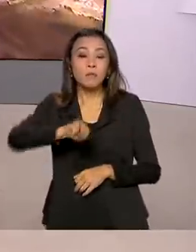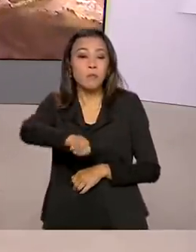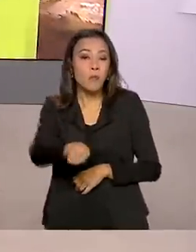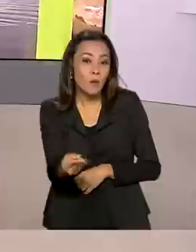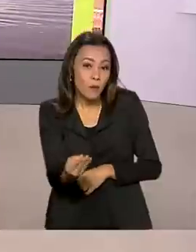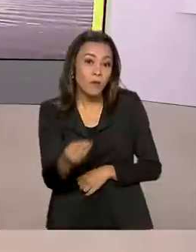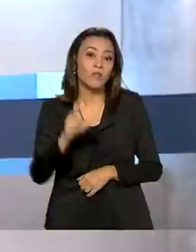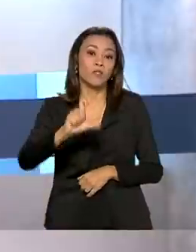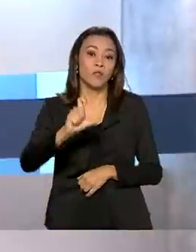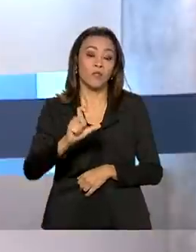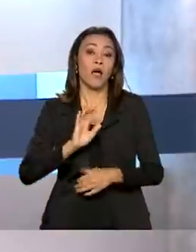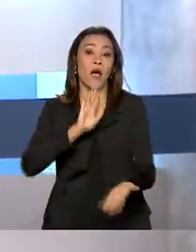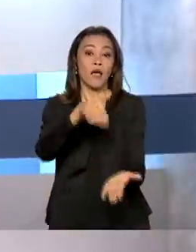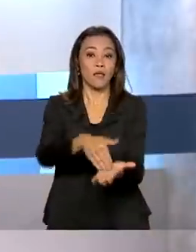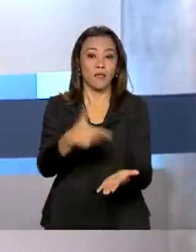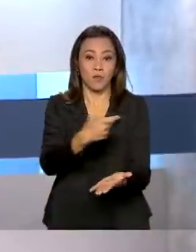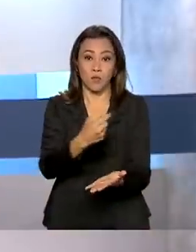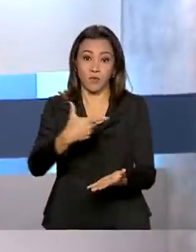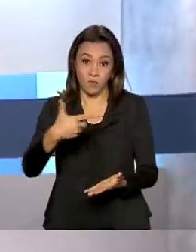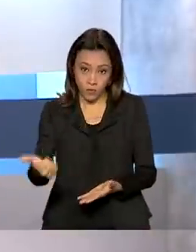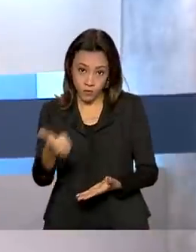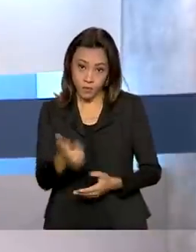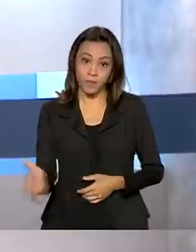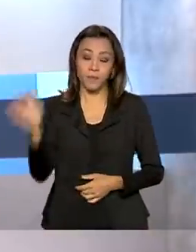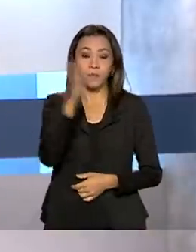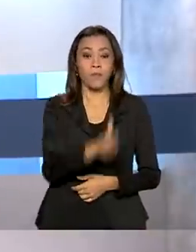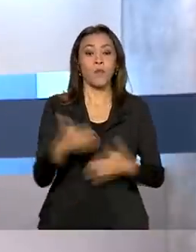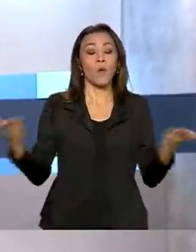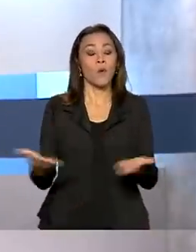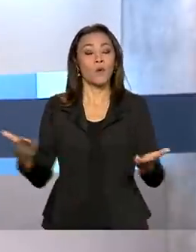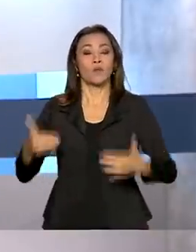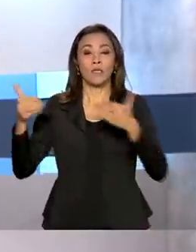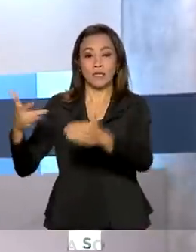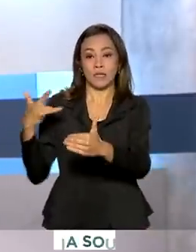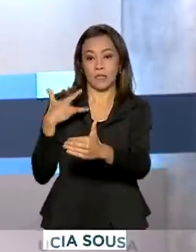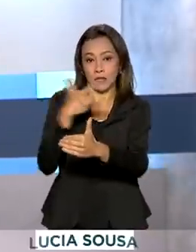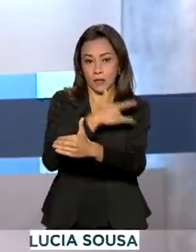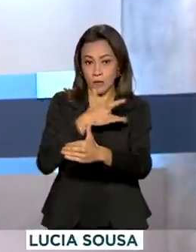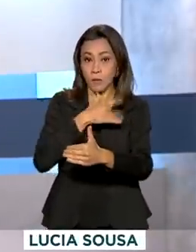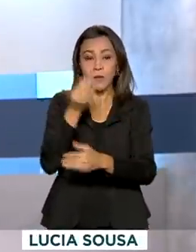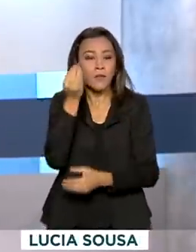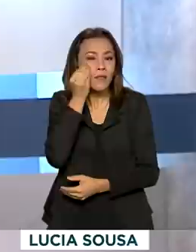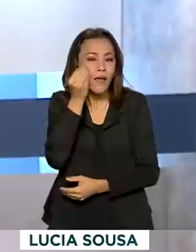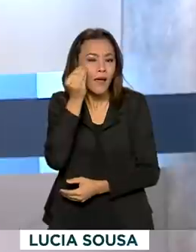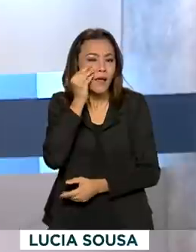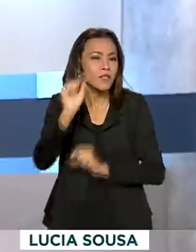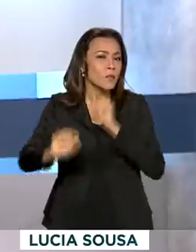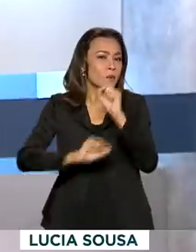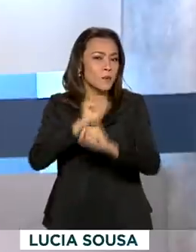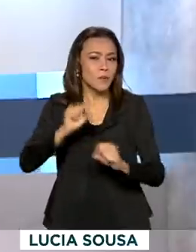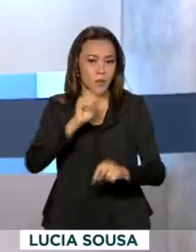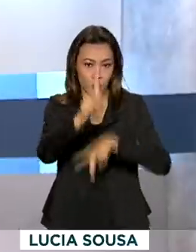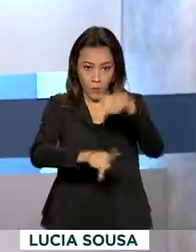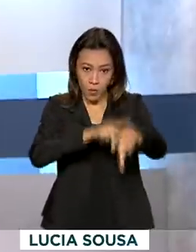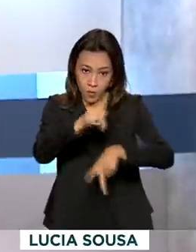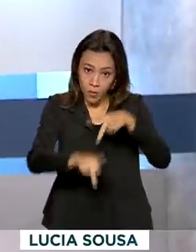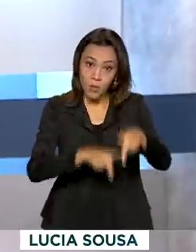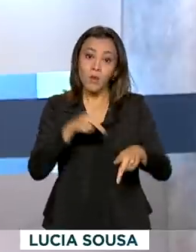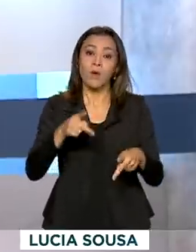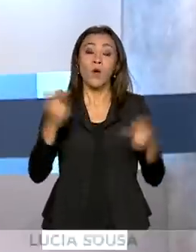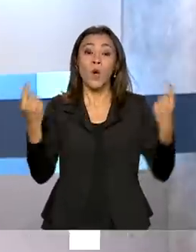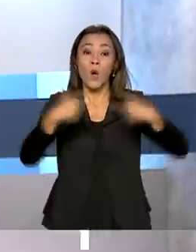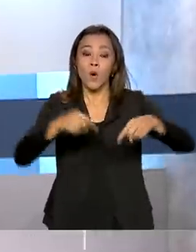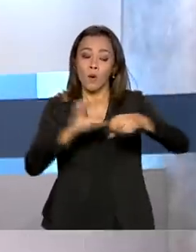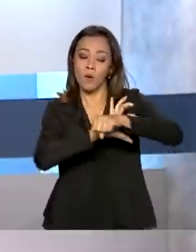2021. O Ministério da Saúde lança hoje uma campanha de testagem em massa da população contra a Covid-19. E o governo